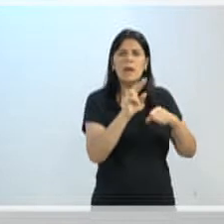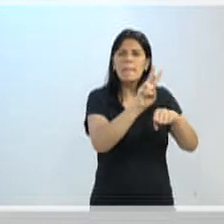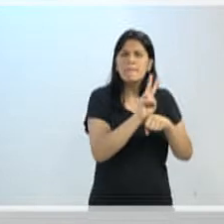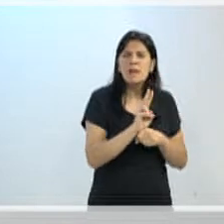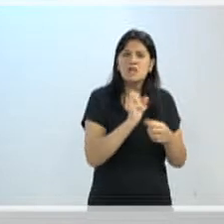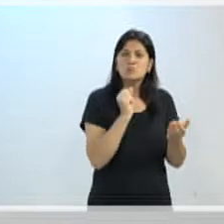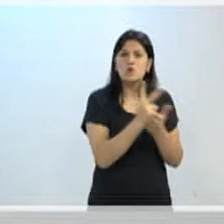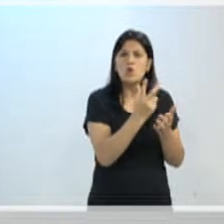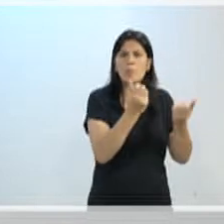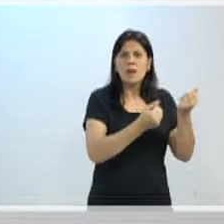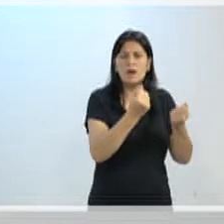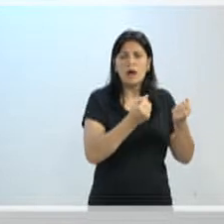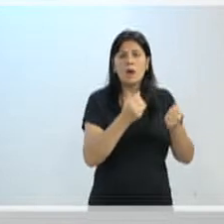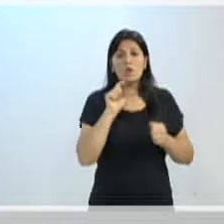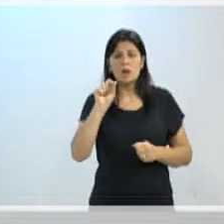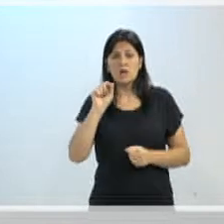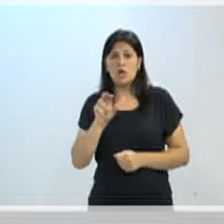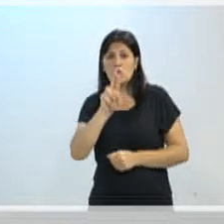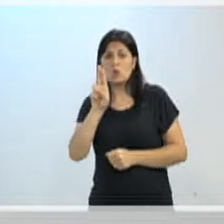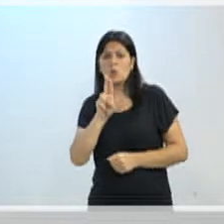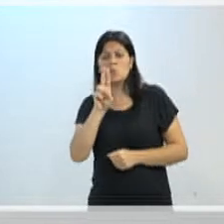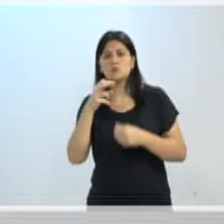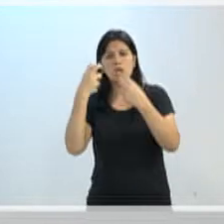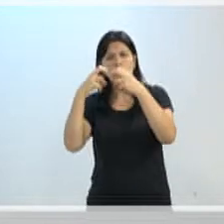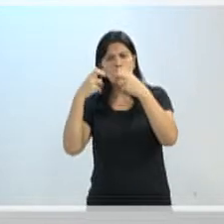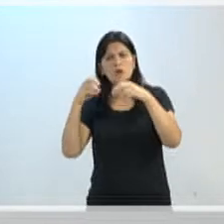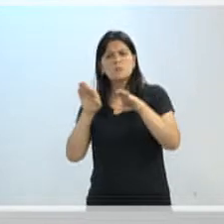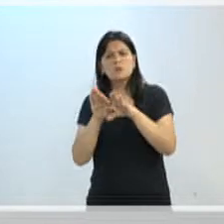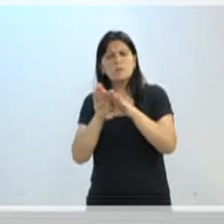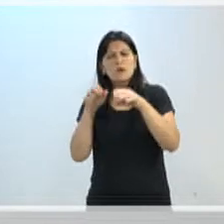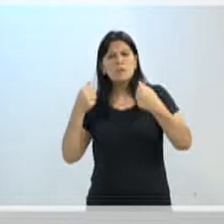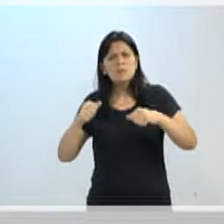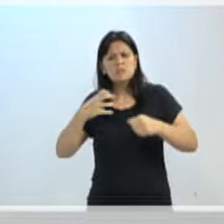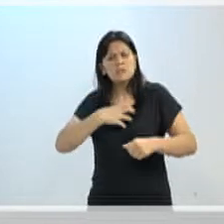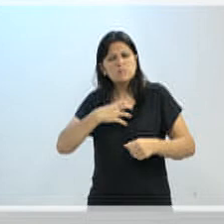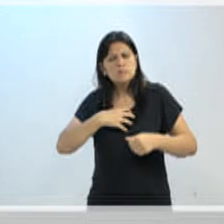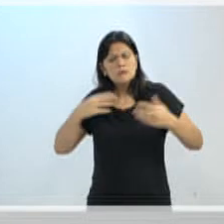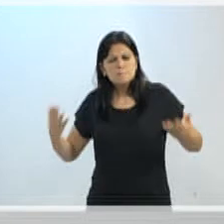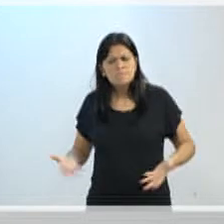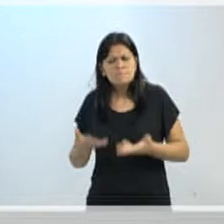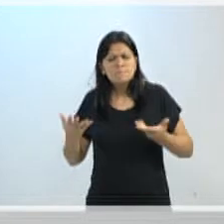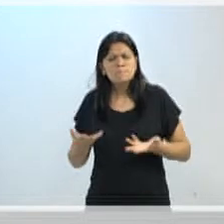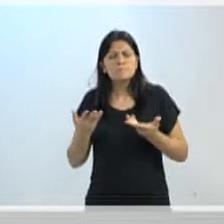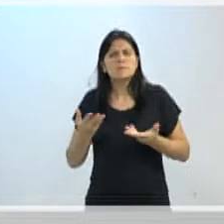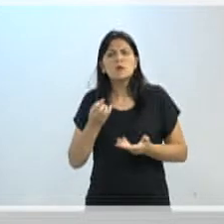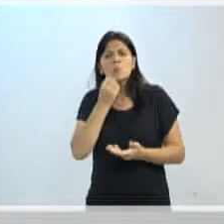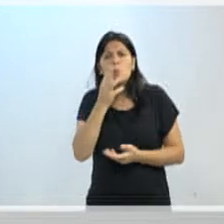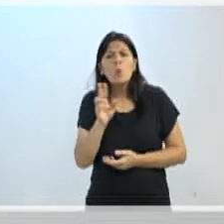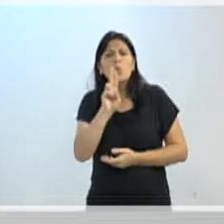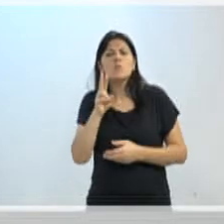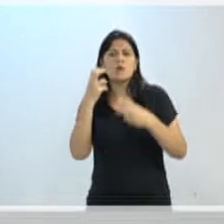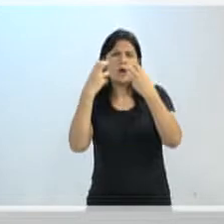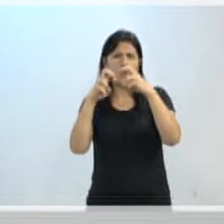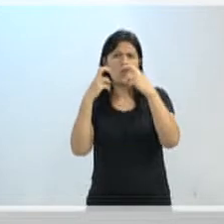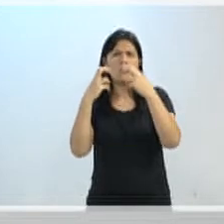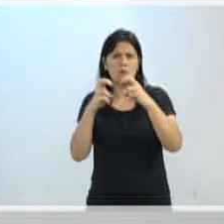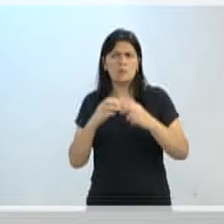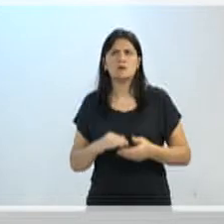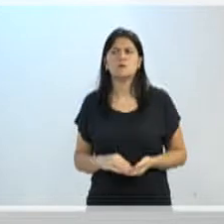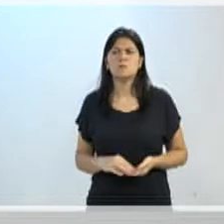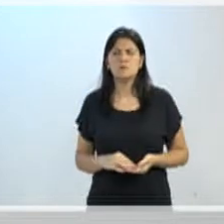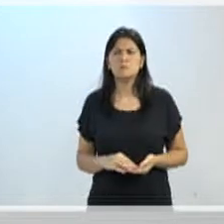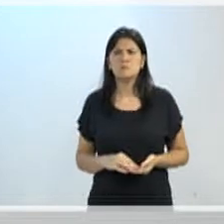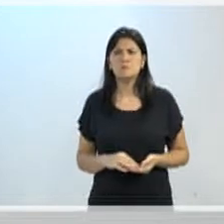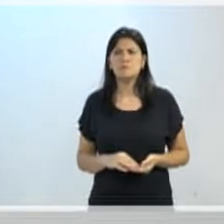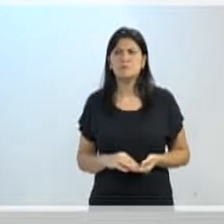Por que não havia uma participação das verbas do IPTU ou do IPVA? Participação, adequação